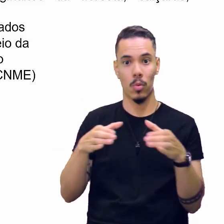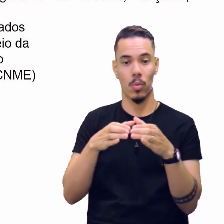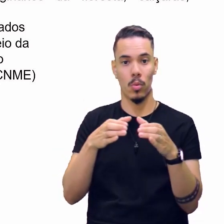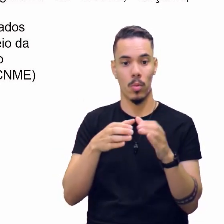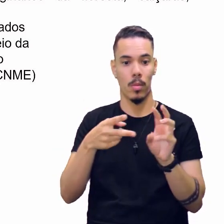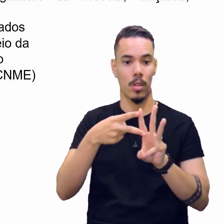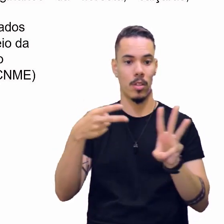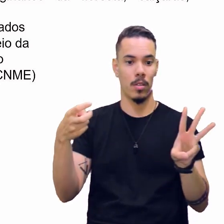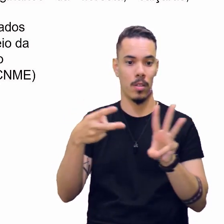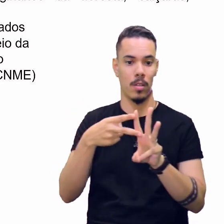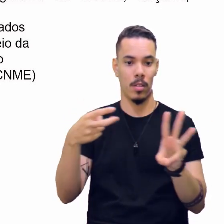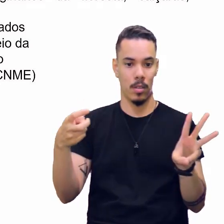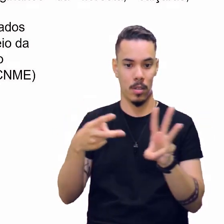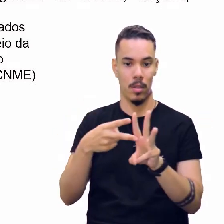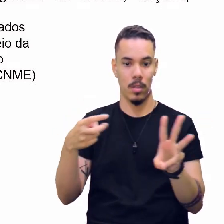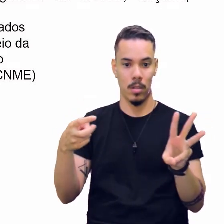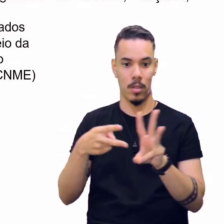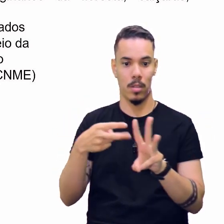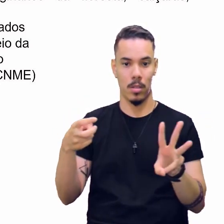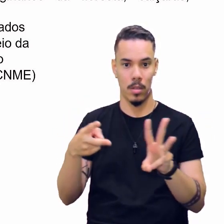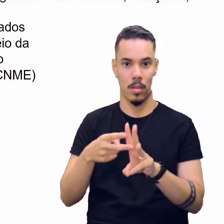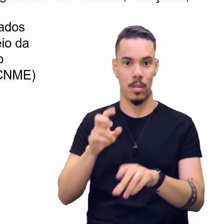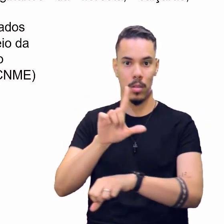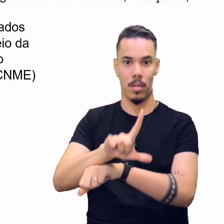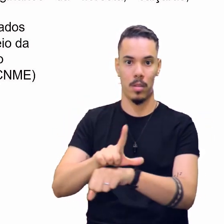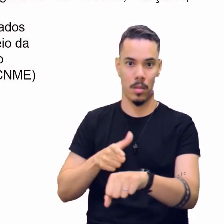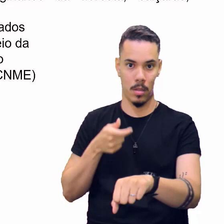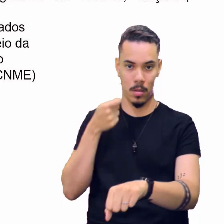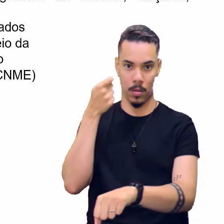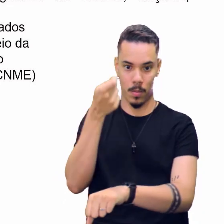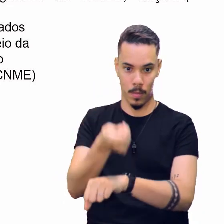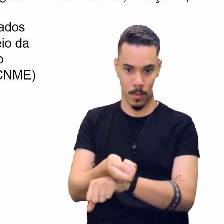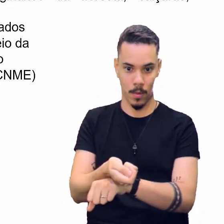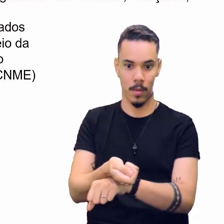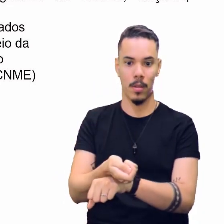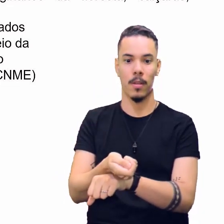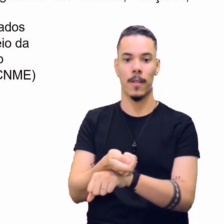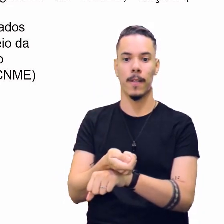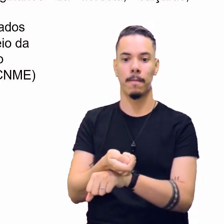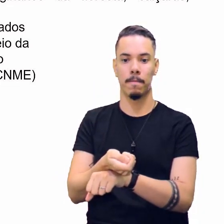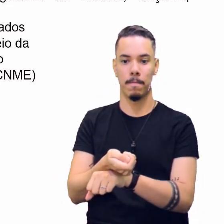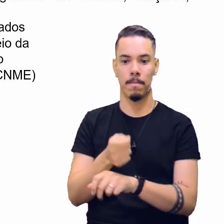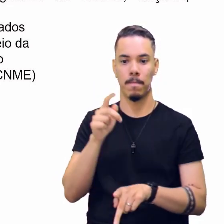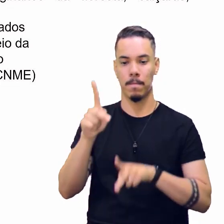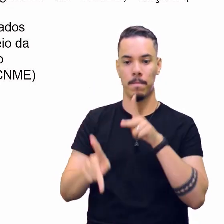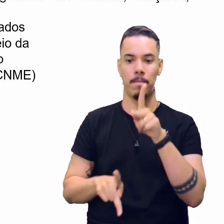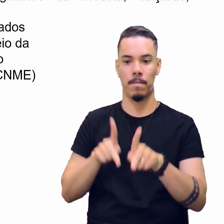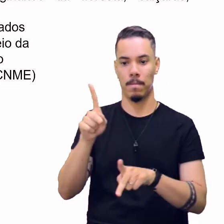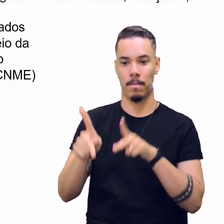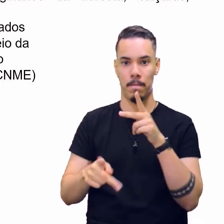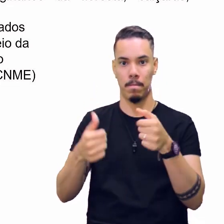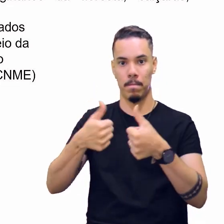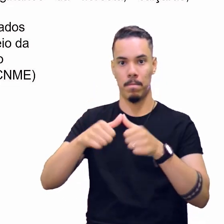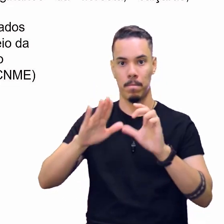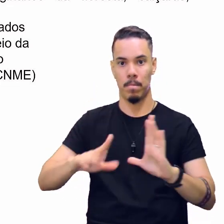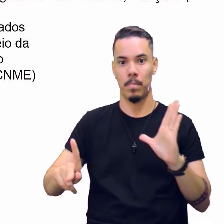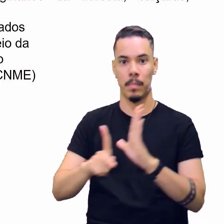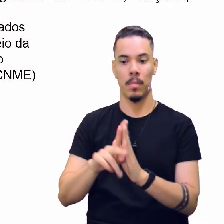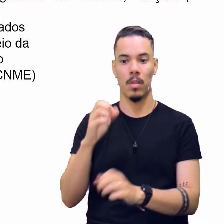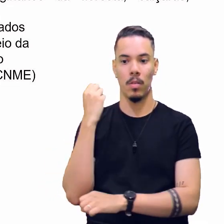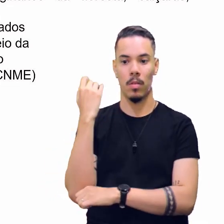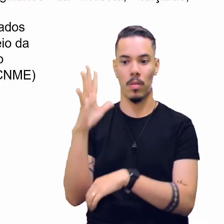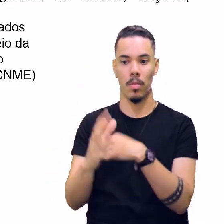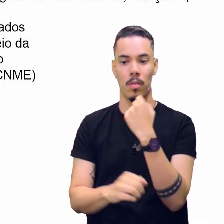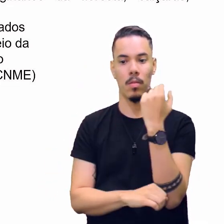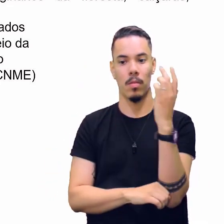indígenas, remanescentes, quilombolas, povos originários da floresta,